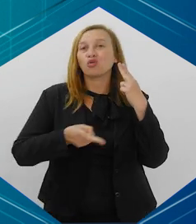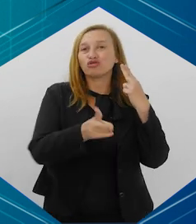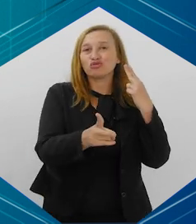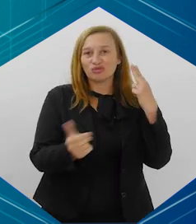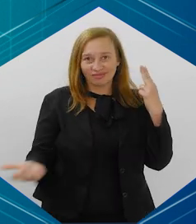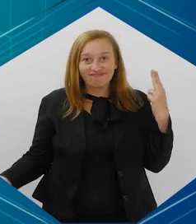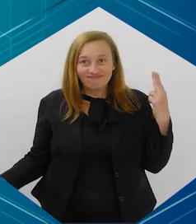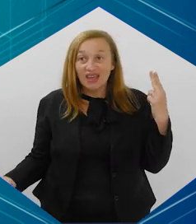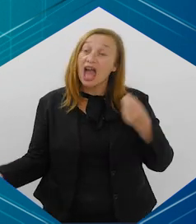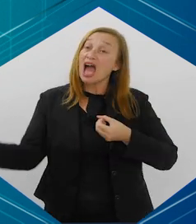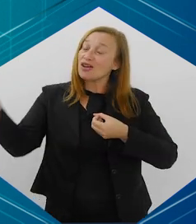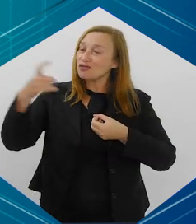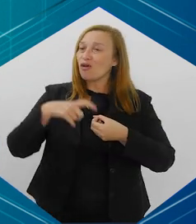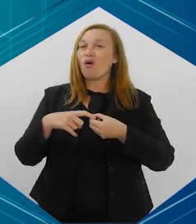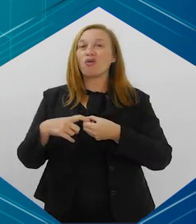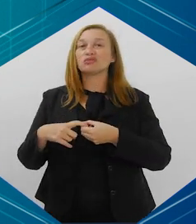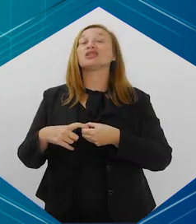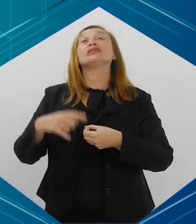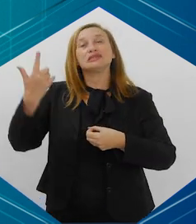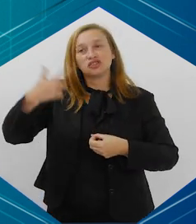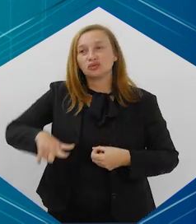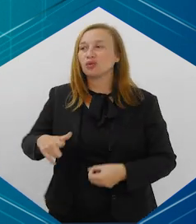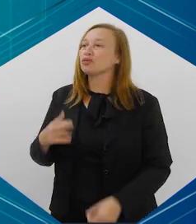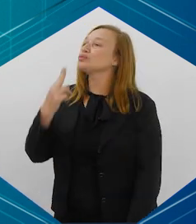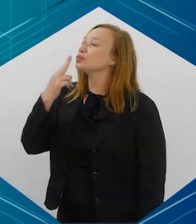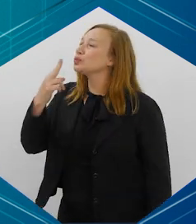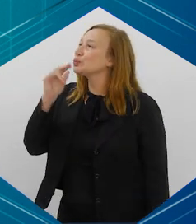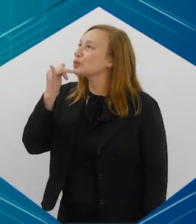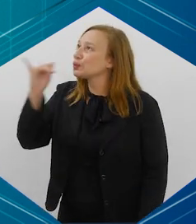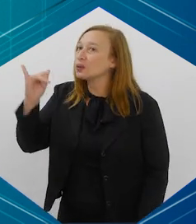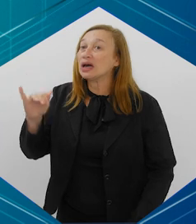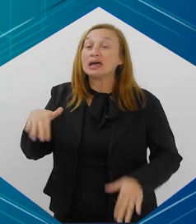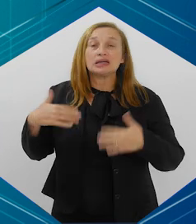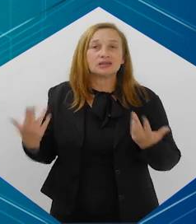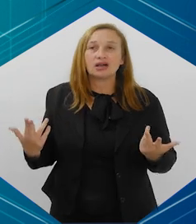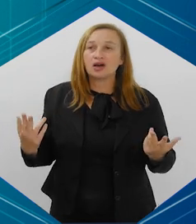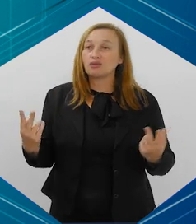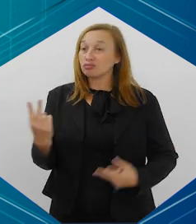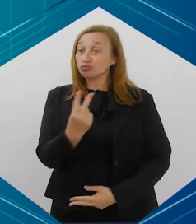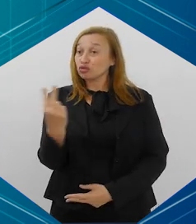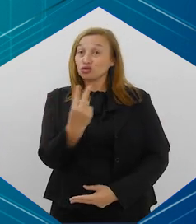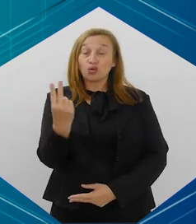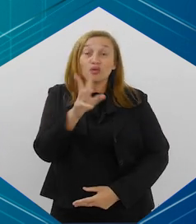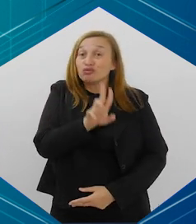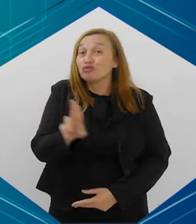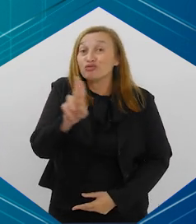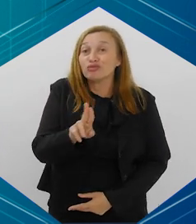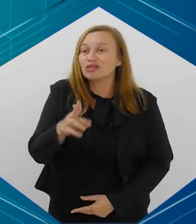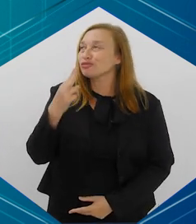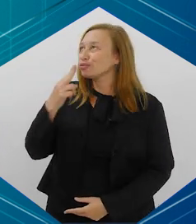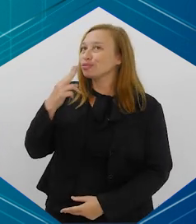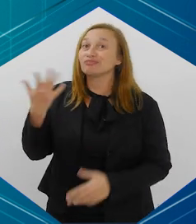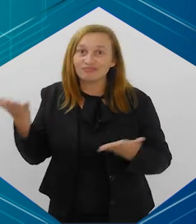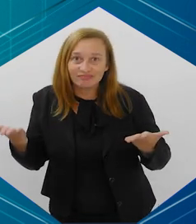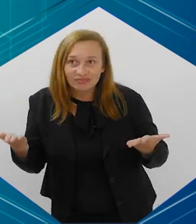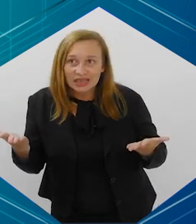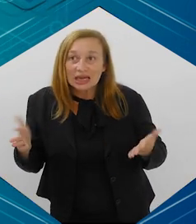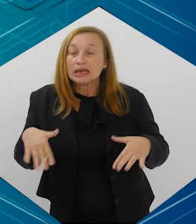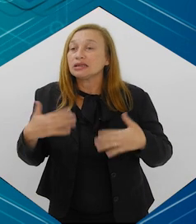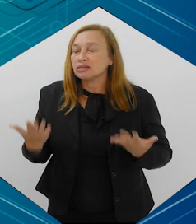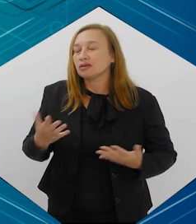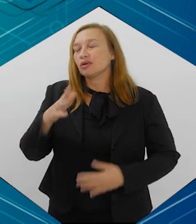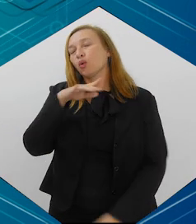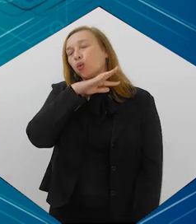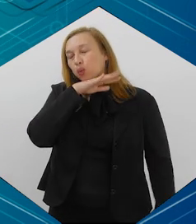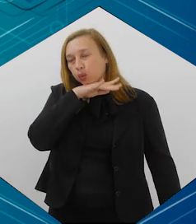certo? Aí ela volta para o vape, volta para o cigarro de papel. Então, é uma dupla jornada, Fumam os dois, no final da história.